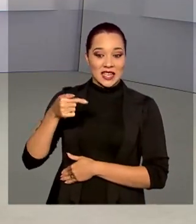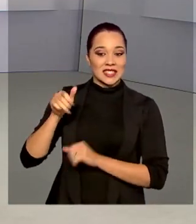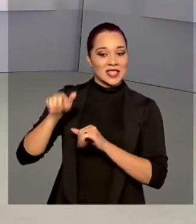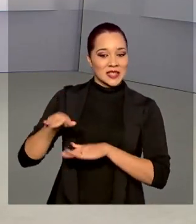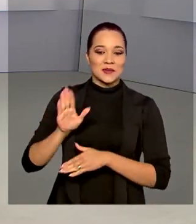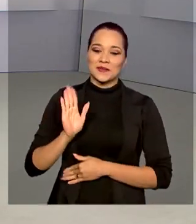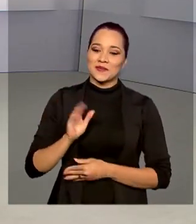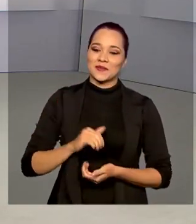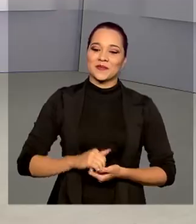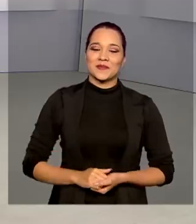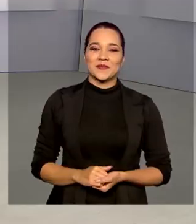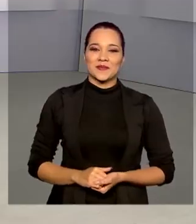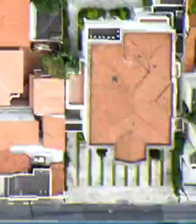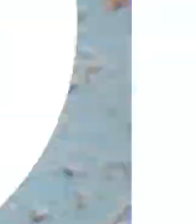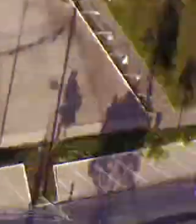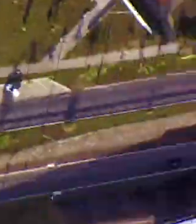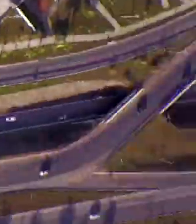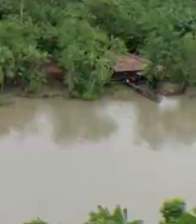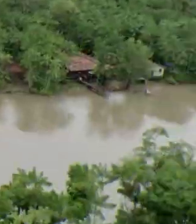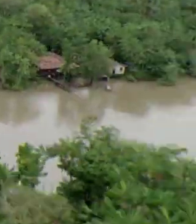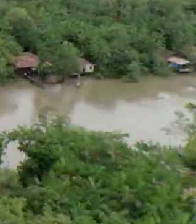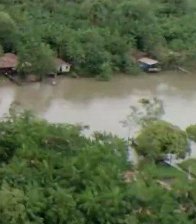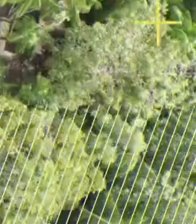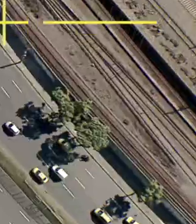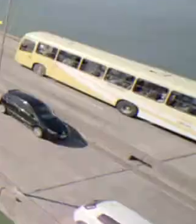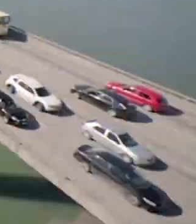setembro. Tchau.